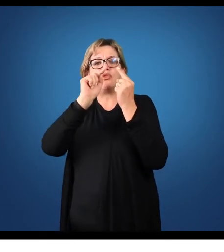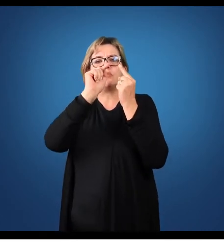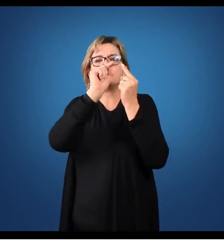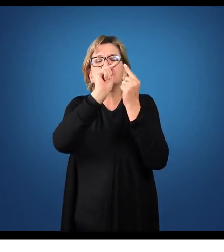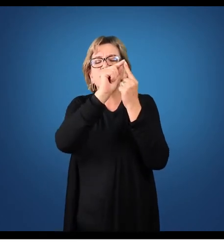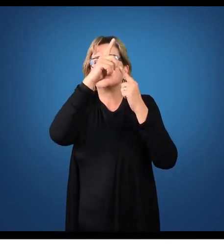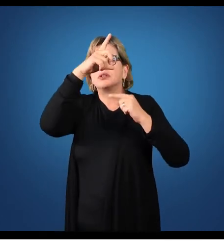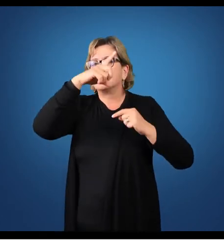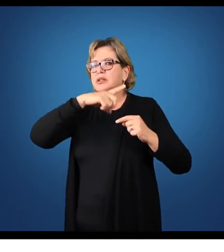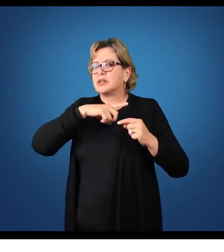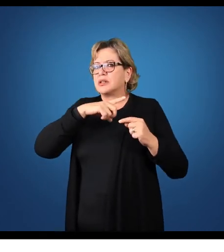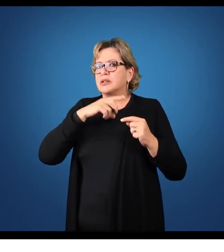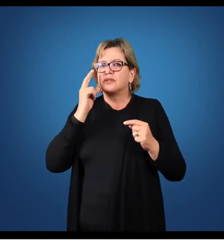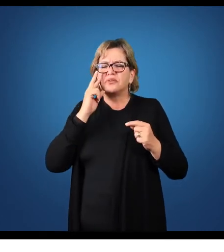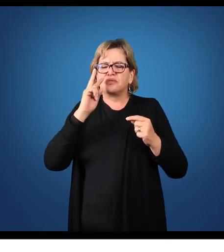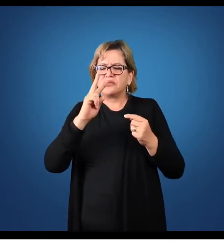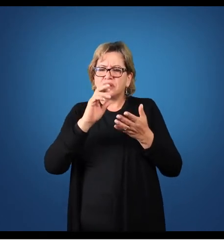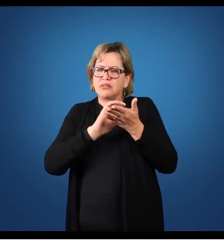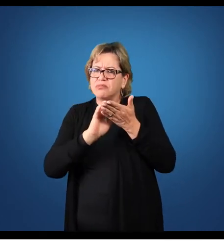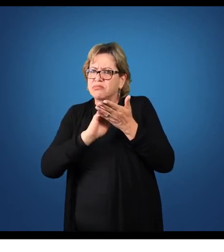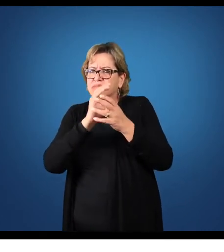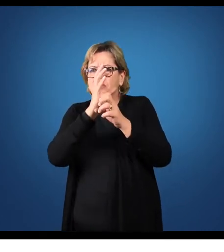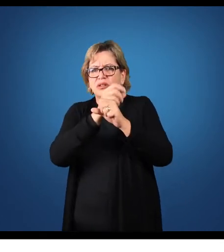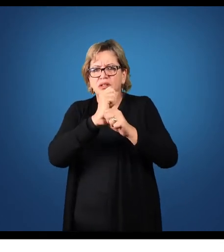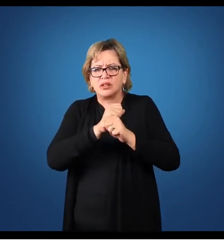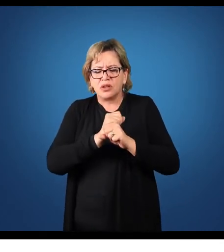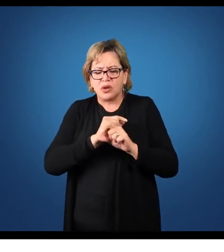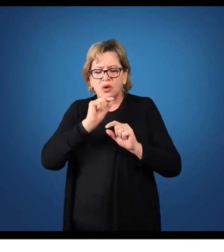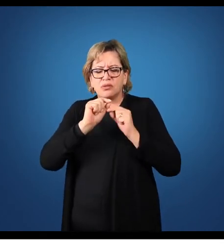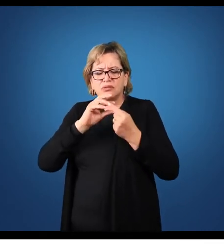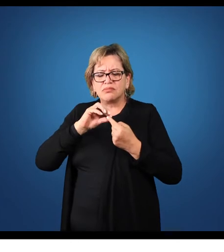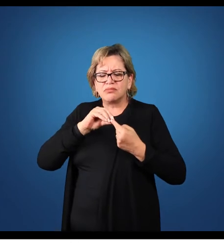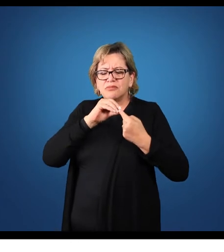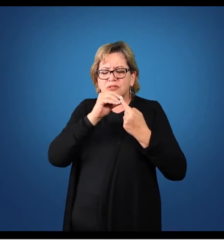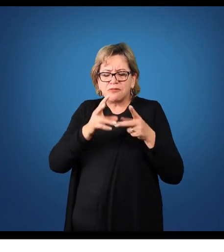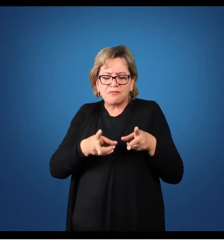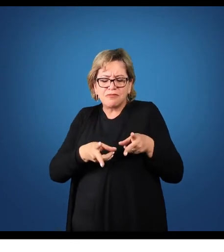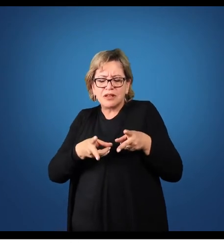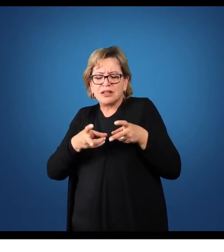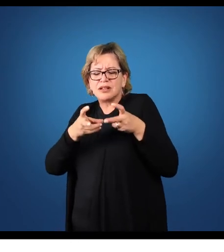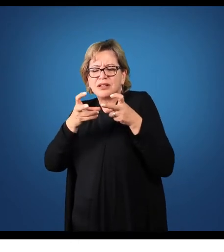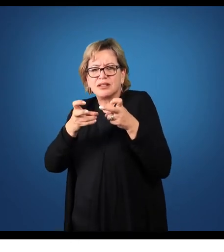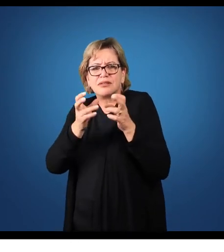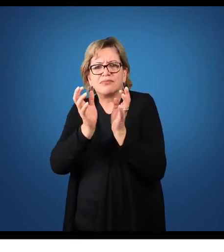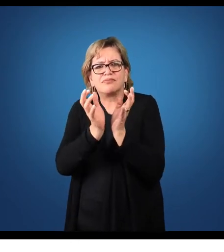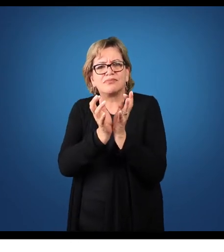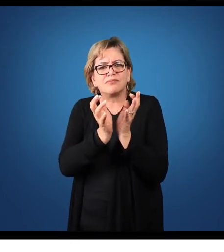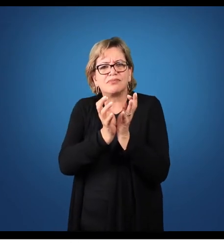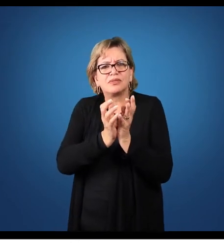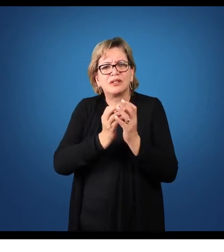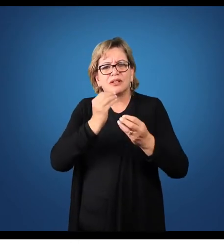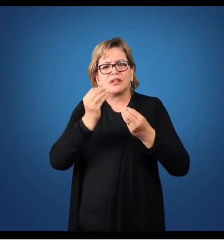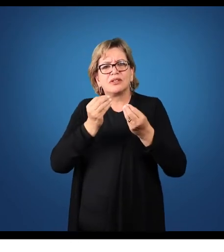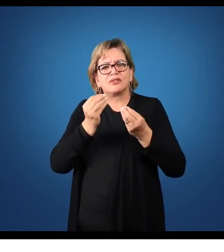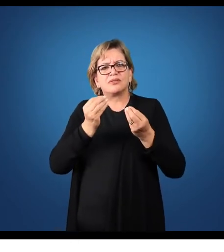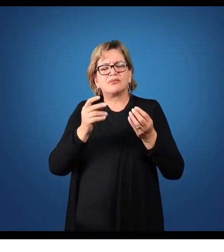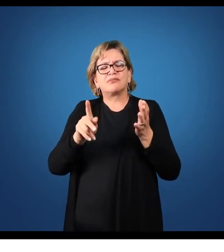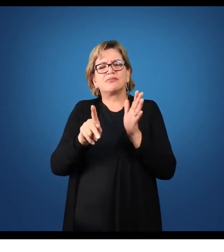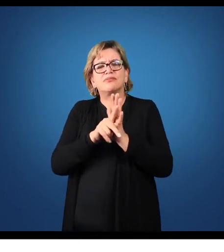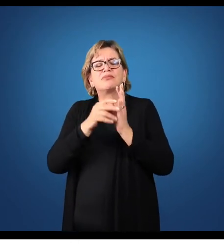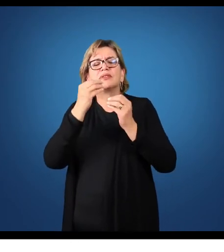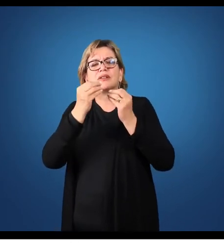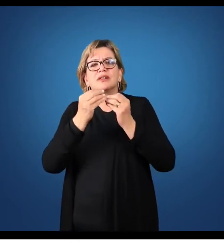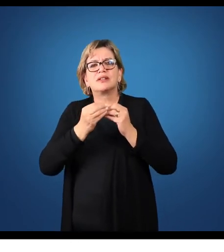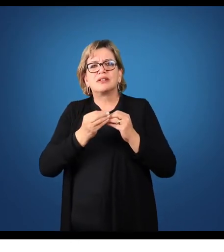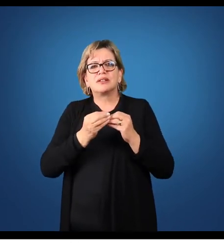buscarmos isso daí? O que que principalmente nós podemos descobrir em cada grande grupo de indicadores?